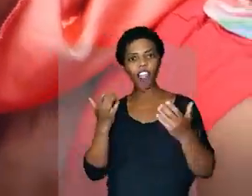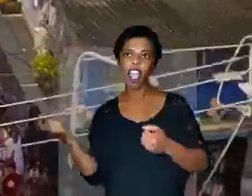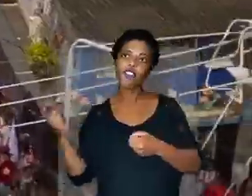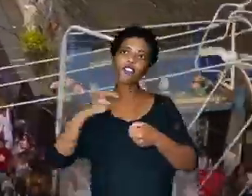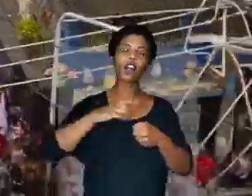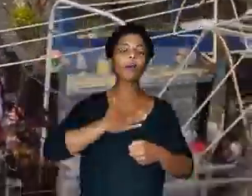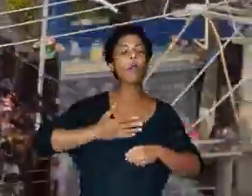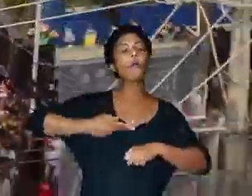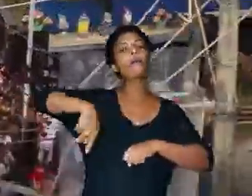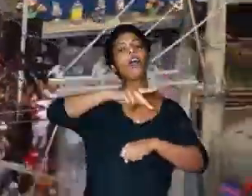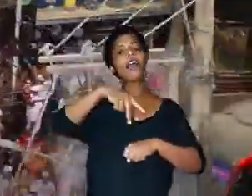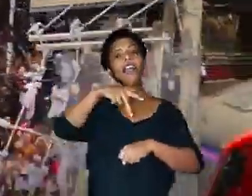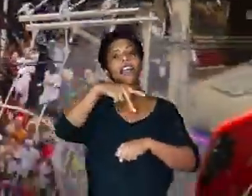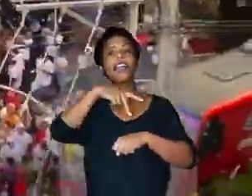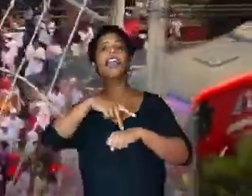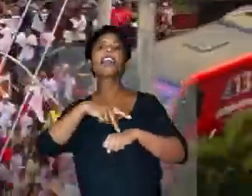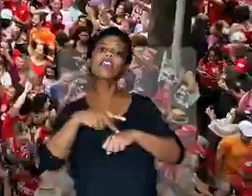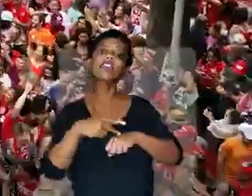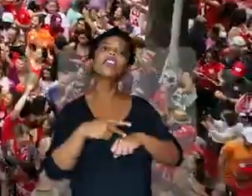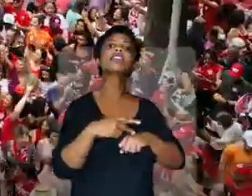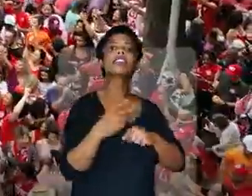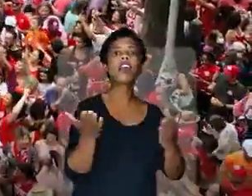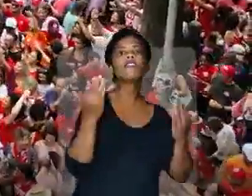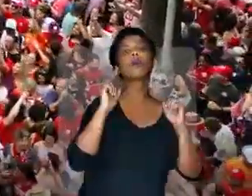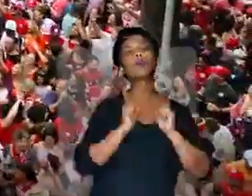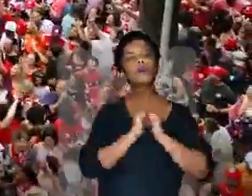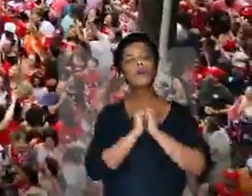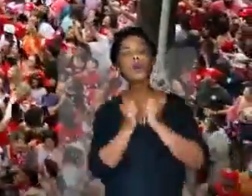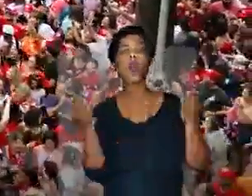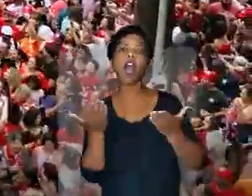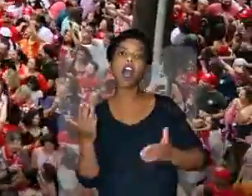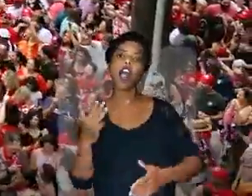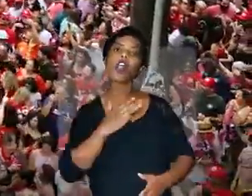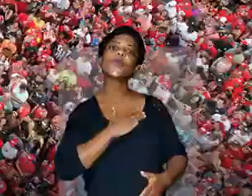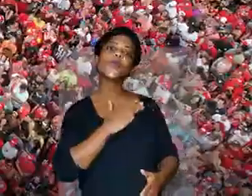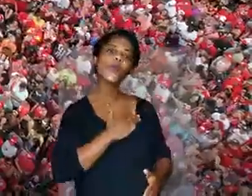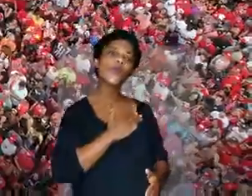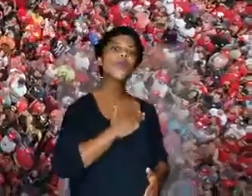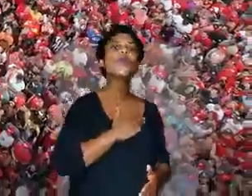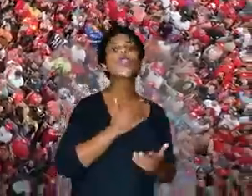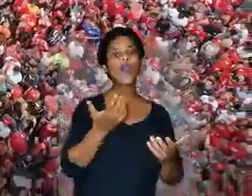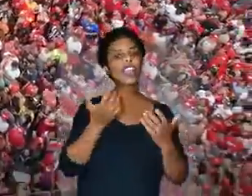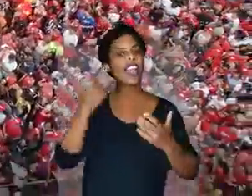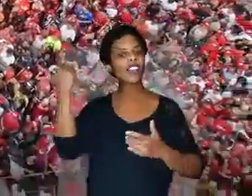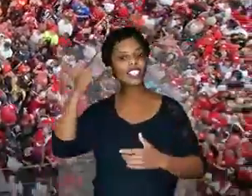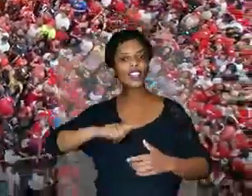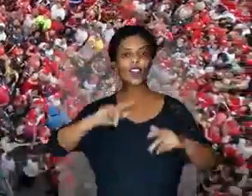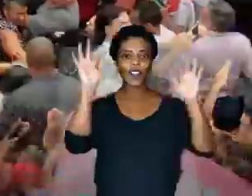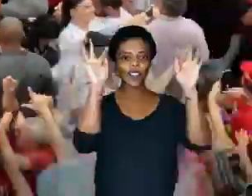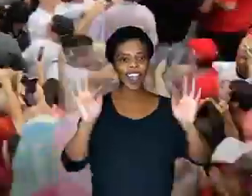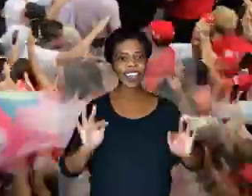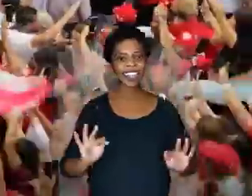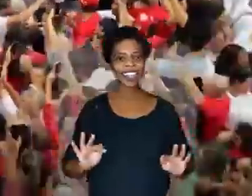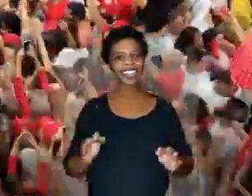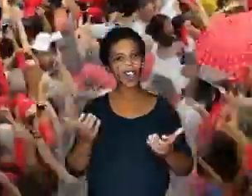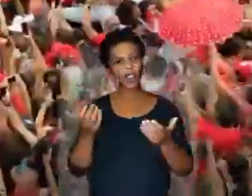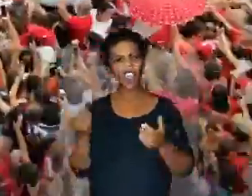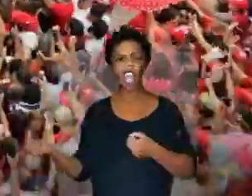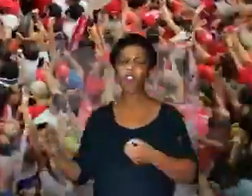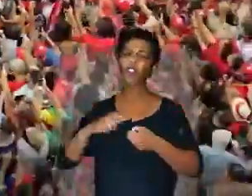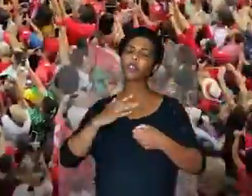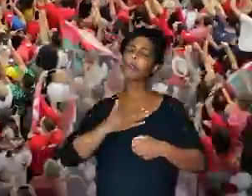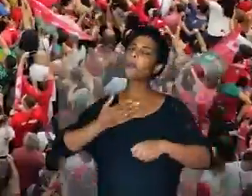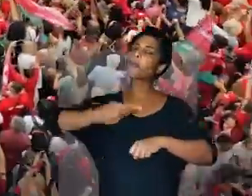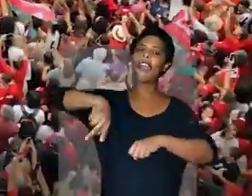A esperança agora é Lula, Lula, Lula, quero de volta ao meu país. E vamos juntos agora, Lula,